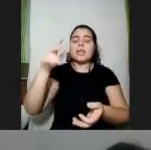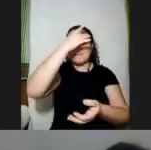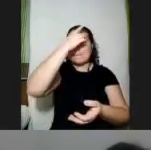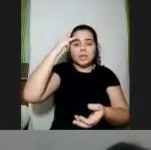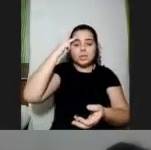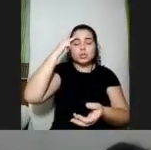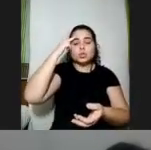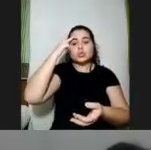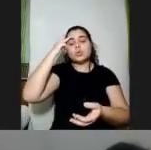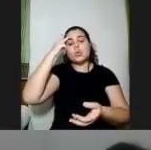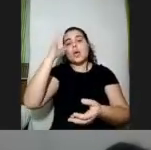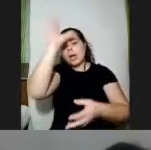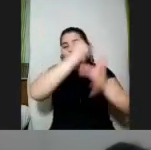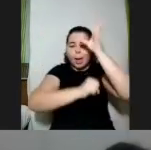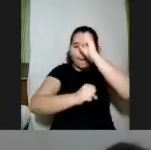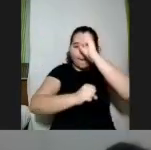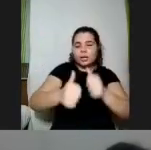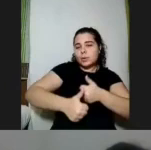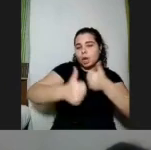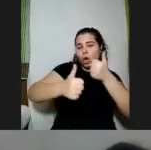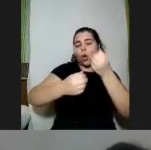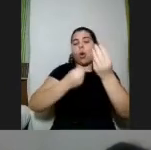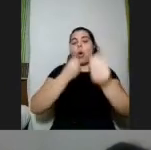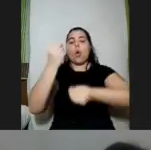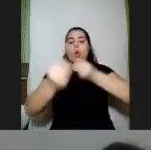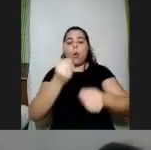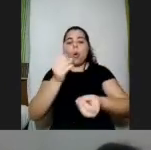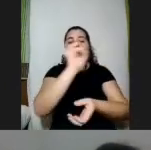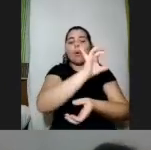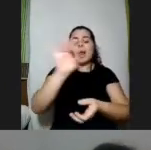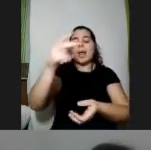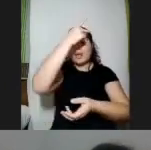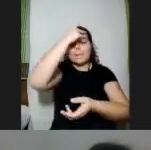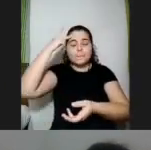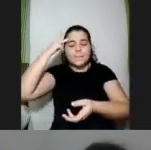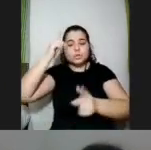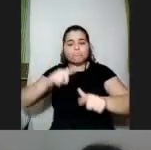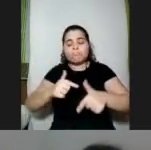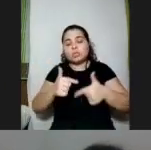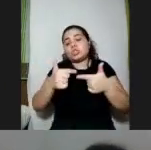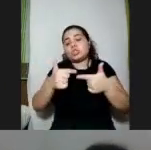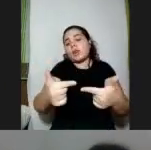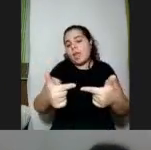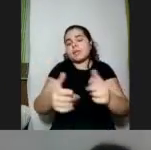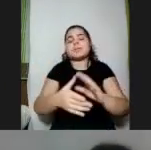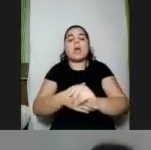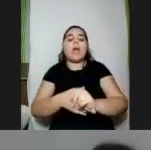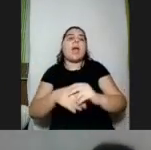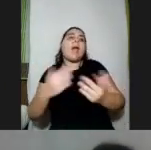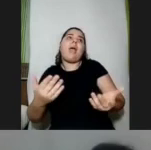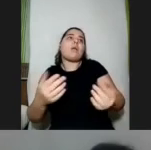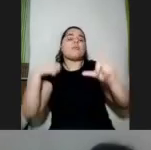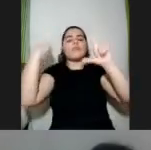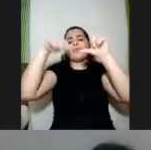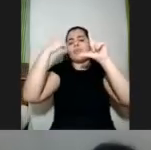modelos físicos é com um modelo digital é fazendo uma animação é fazendo um vídeo usando